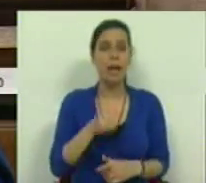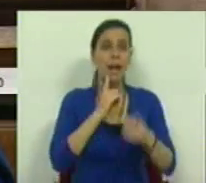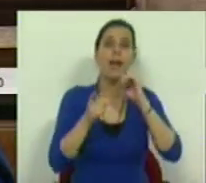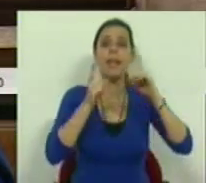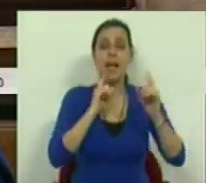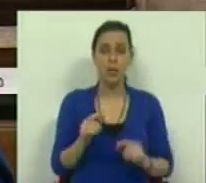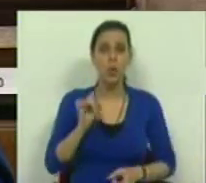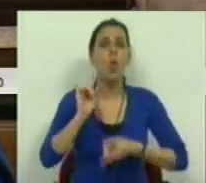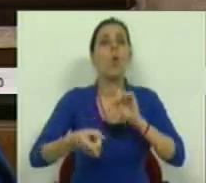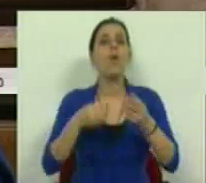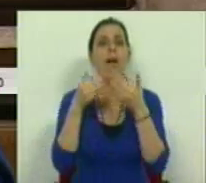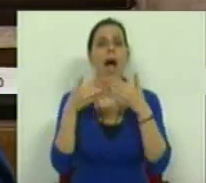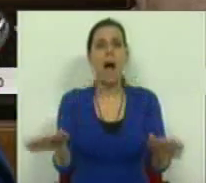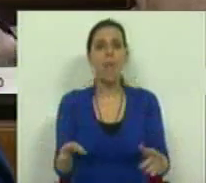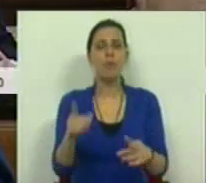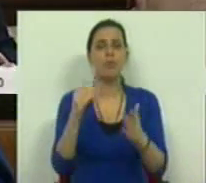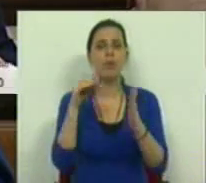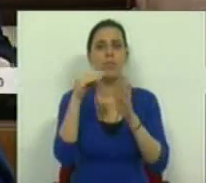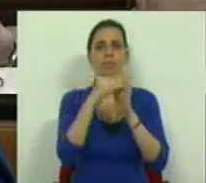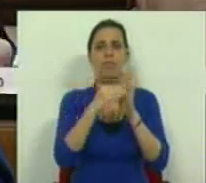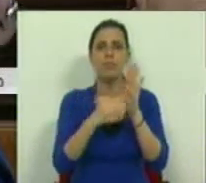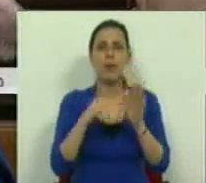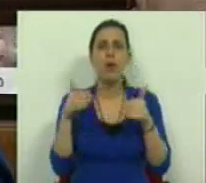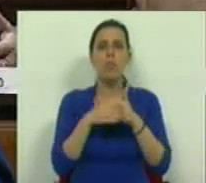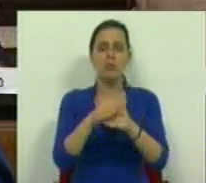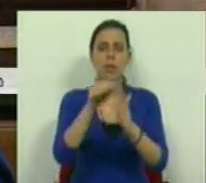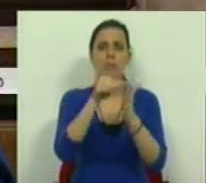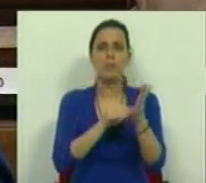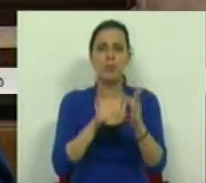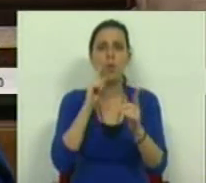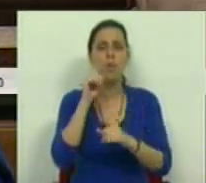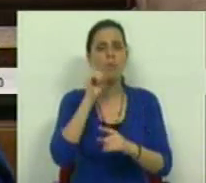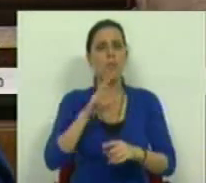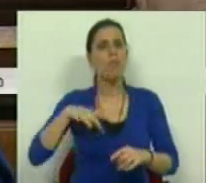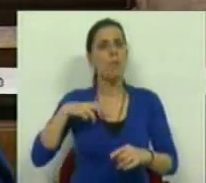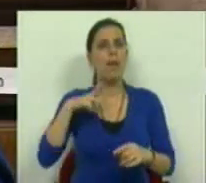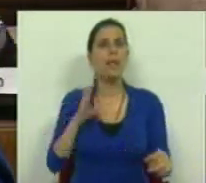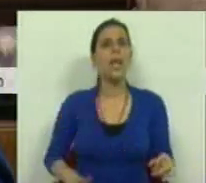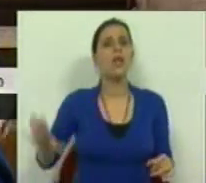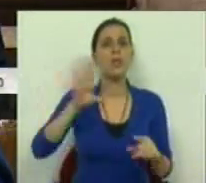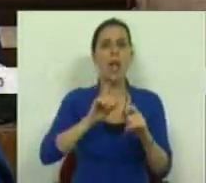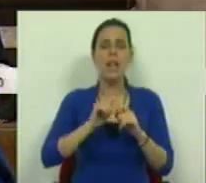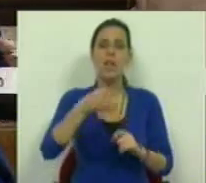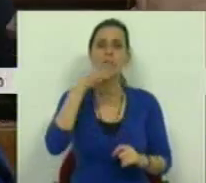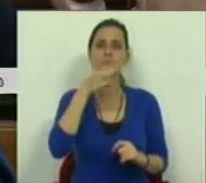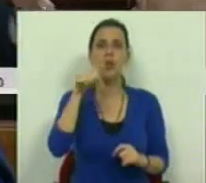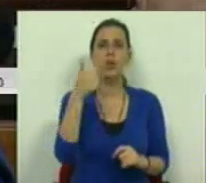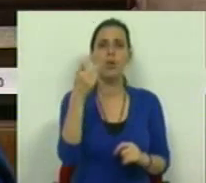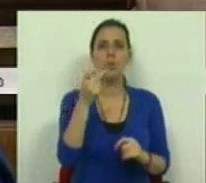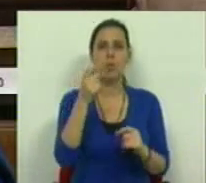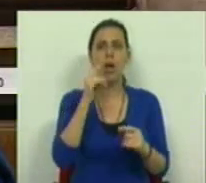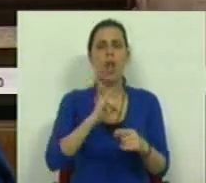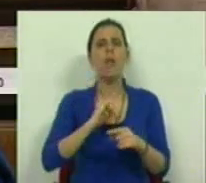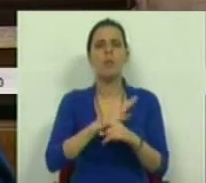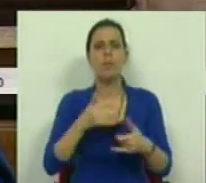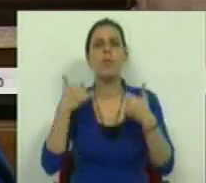caricato, do que foi a abertura da classificação, do processo de classificação enquanto monumento nacional da linha ferroviária do Tua para ser